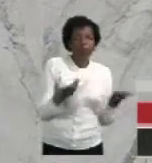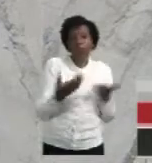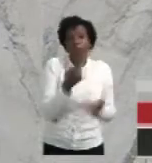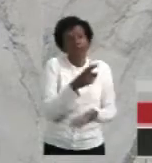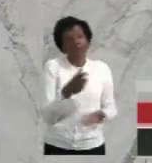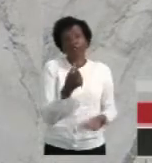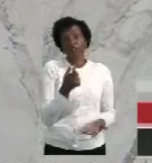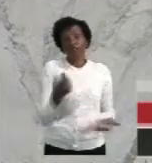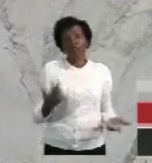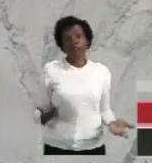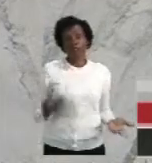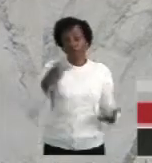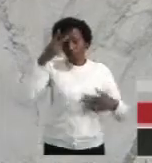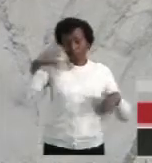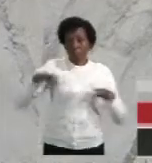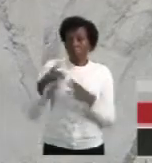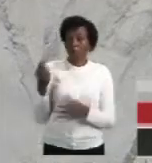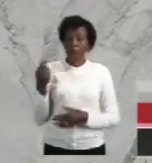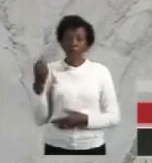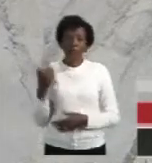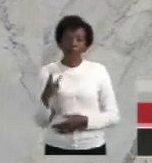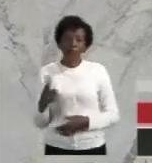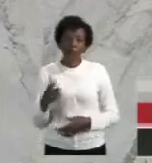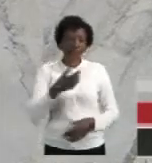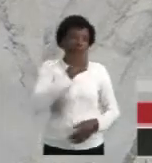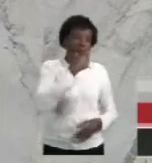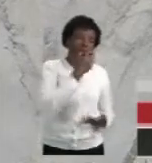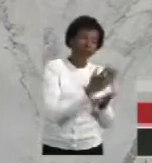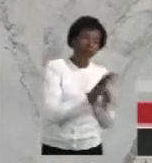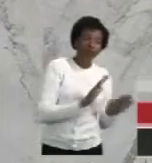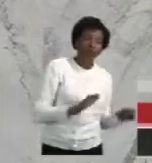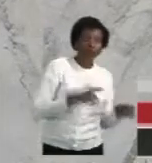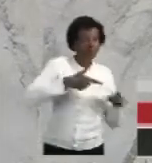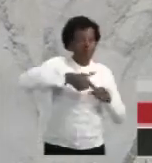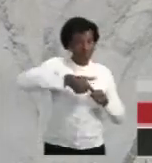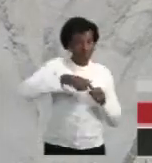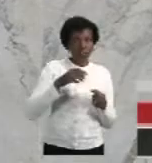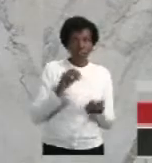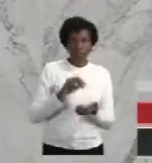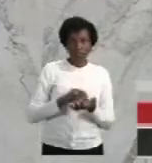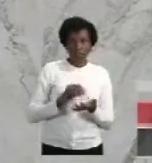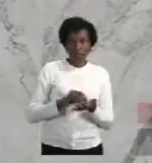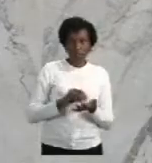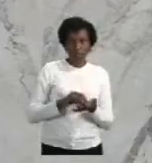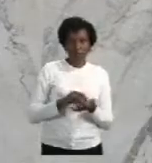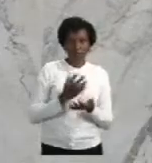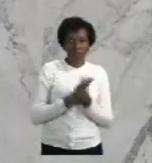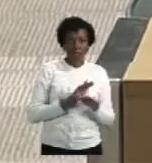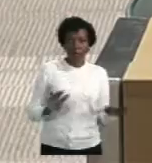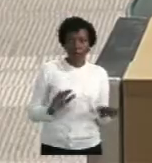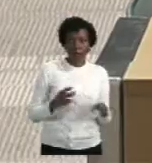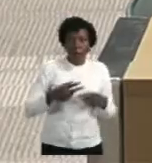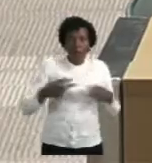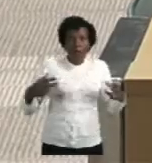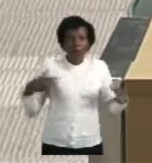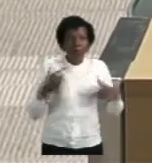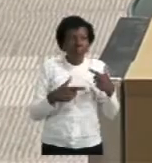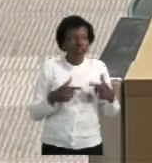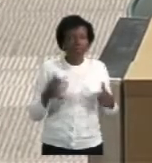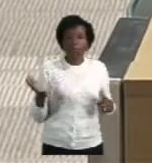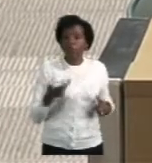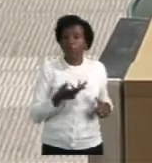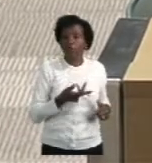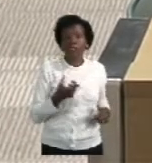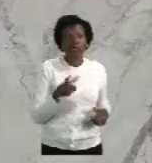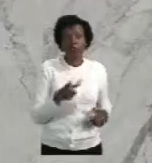dinheiro. Não tendo gasolina, não vão trazer remédio. Não tendo gasolina, os serviços de emergência não vão funcionar.